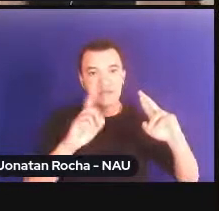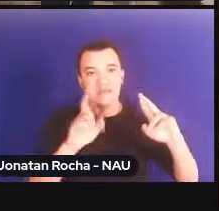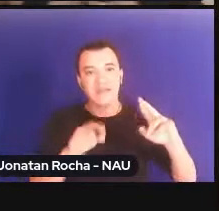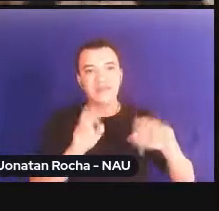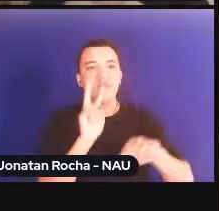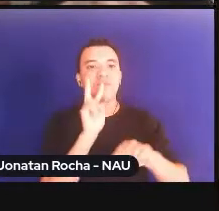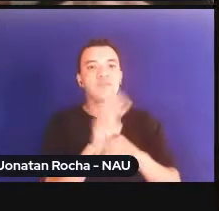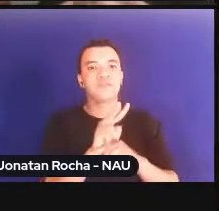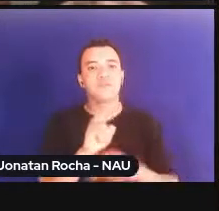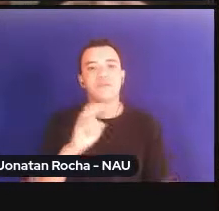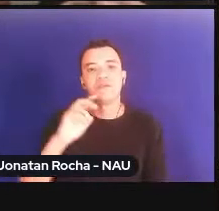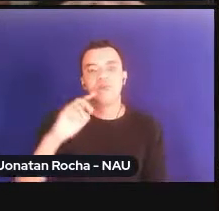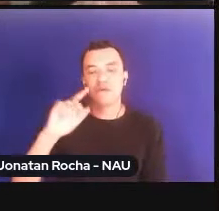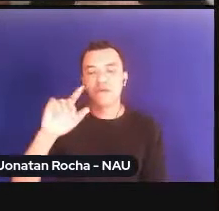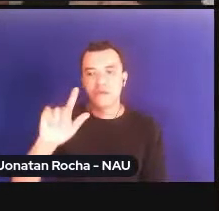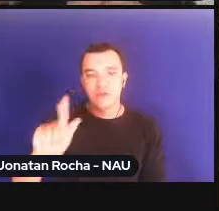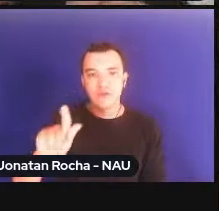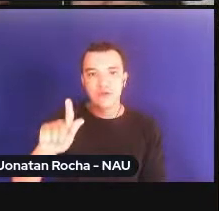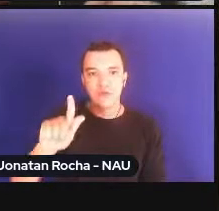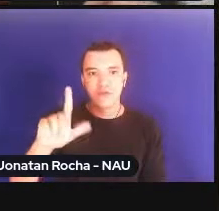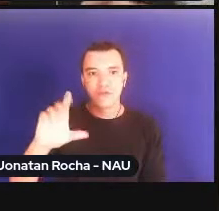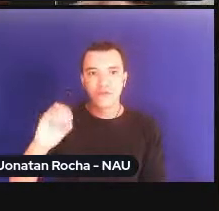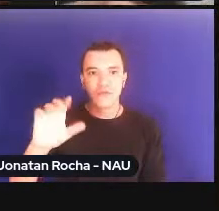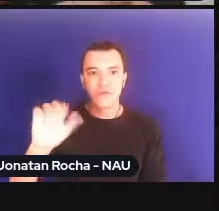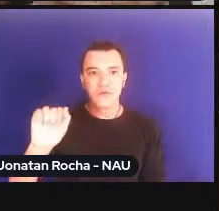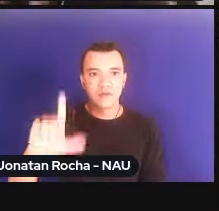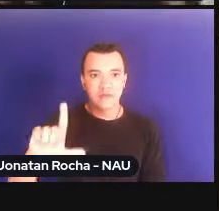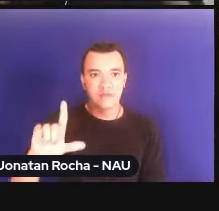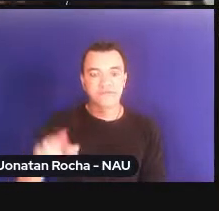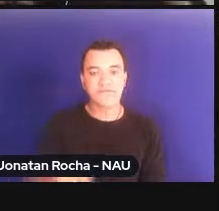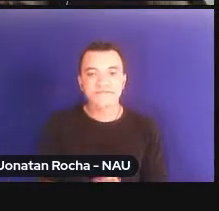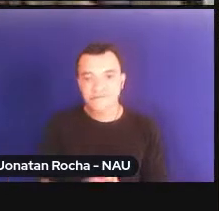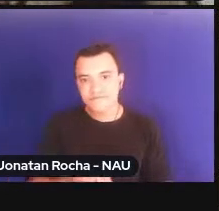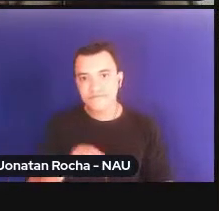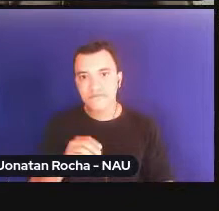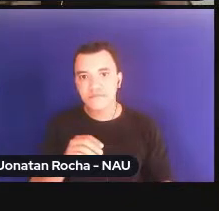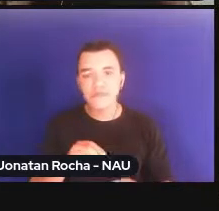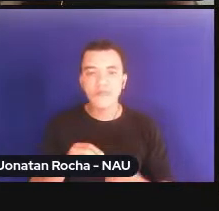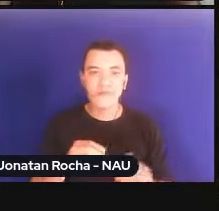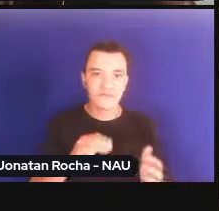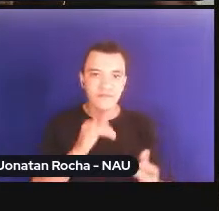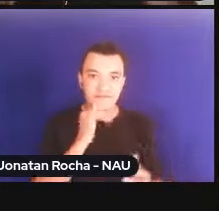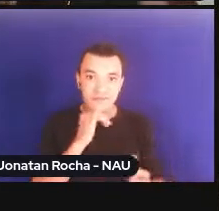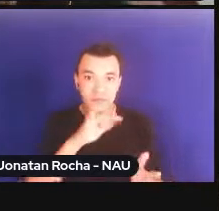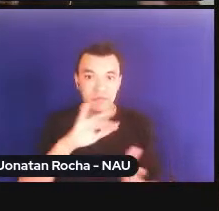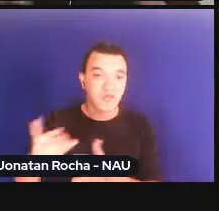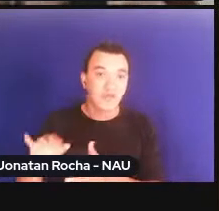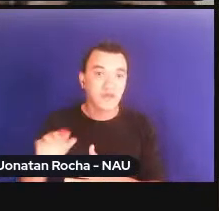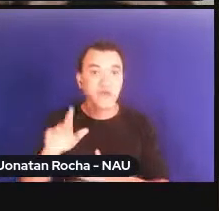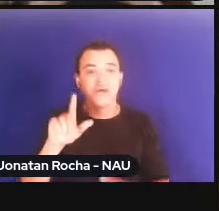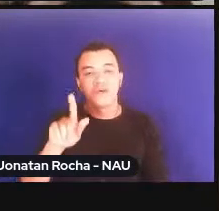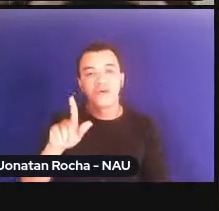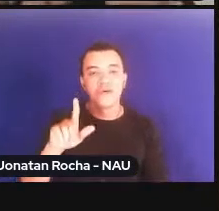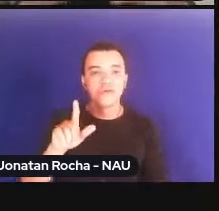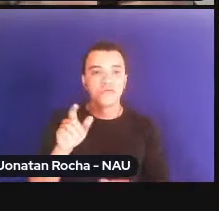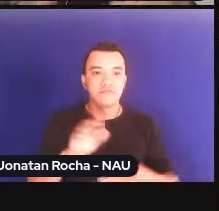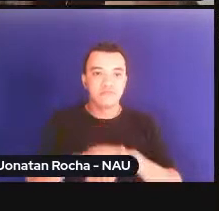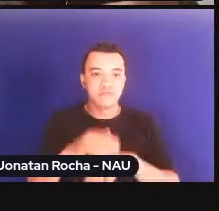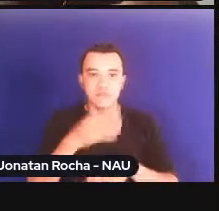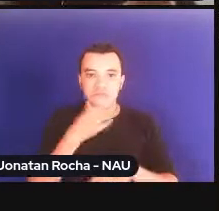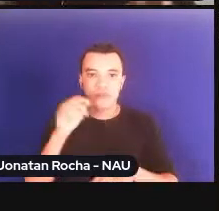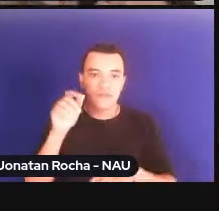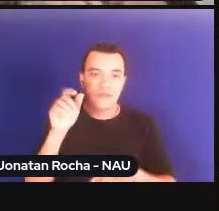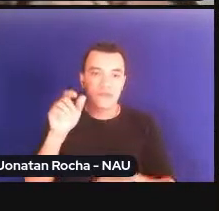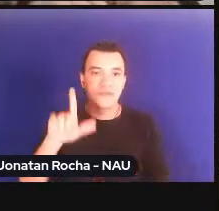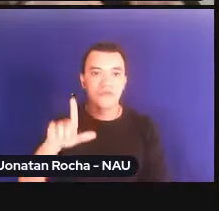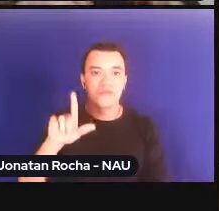Ao que me parece, Luiz Ferragioli em uma obra antiga chamada Soberania no Mundo Moderno, traria